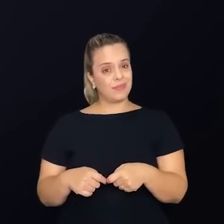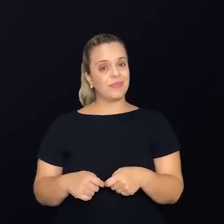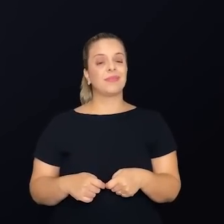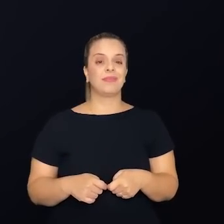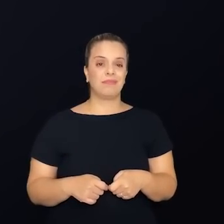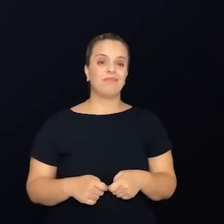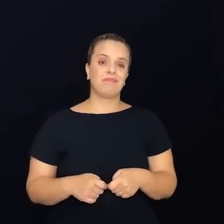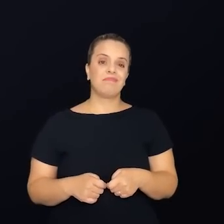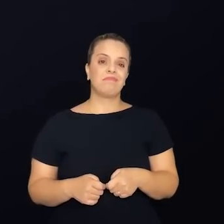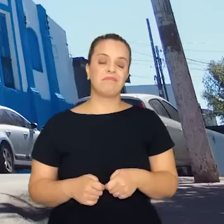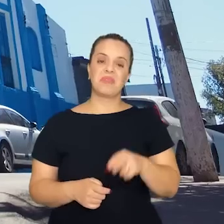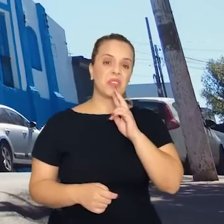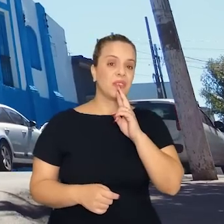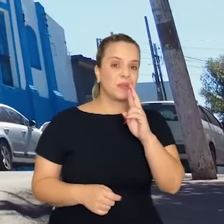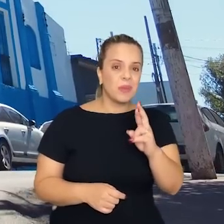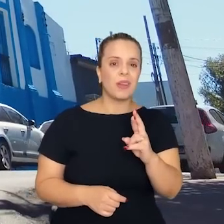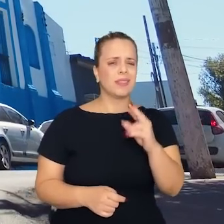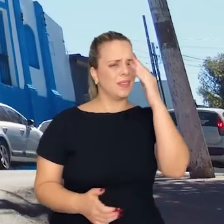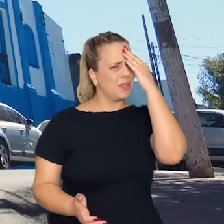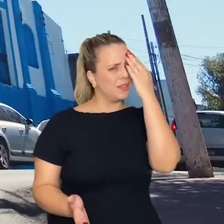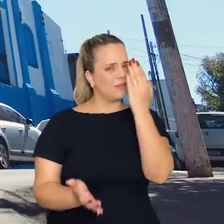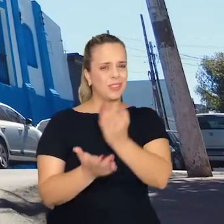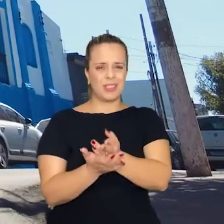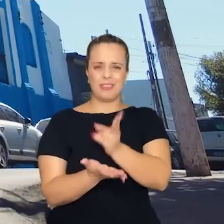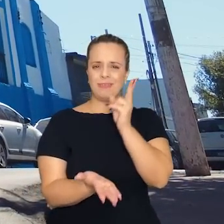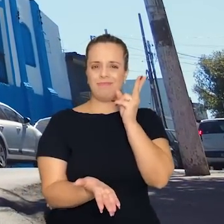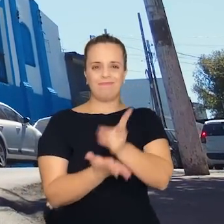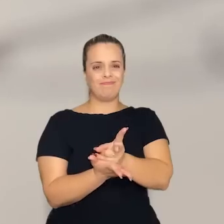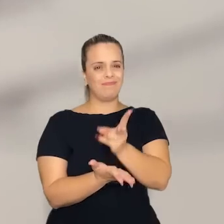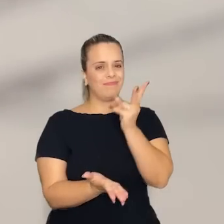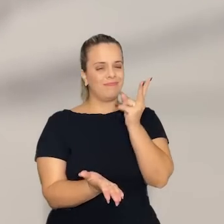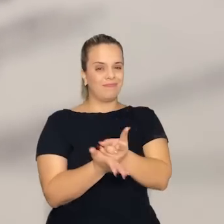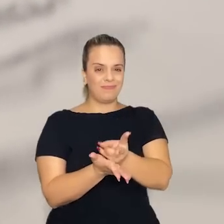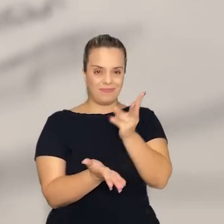a minha resposta é que eu não deixo de acreditar um minuto. Cuiabá.